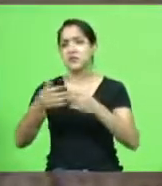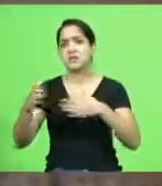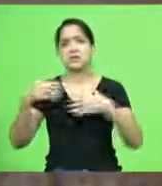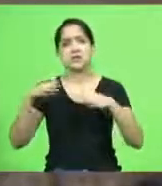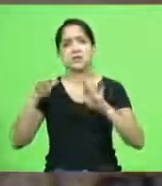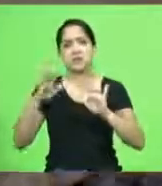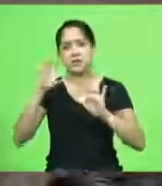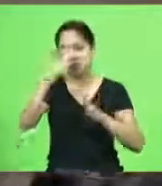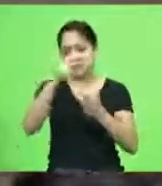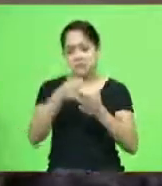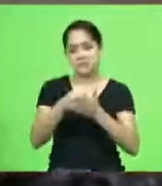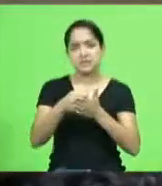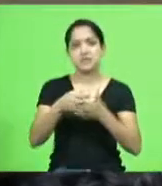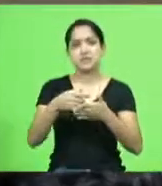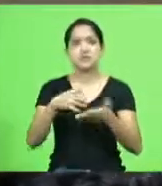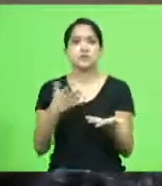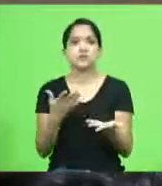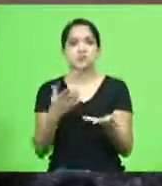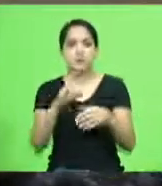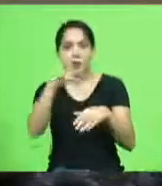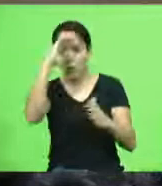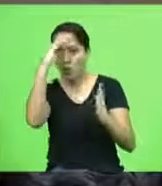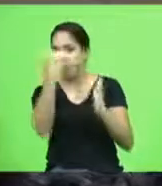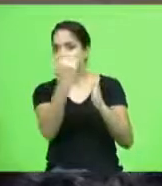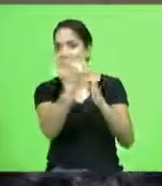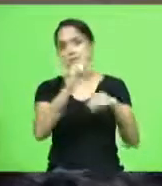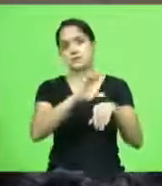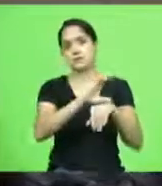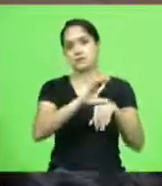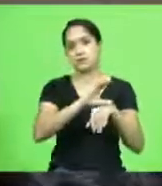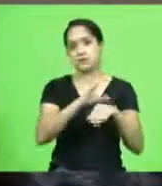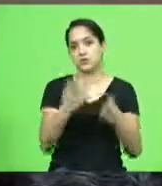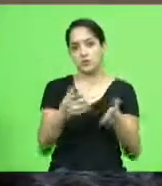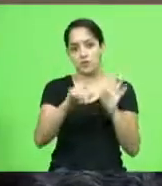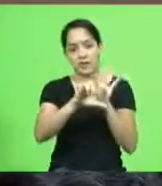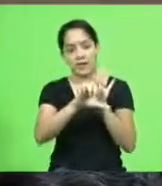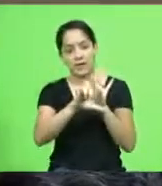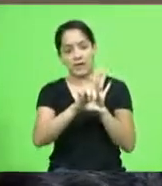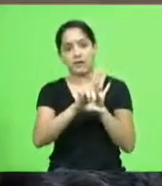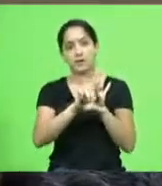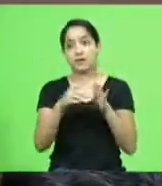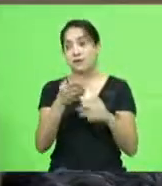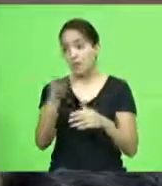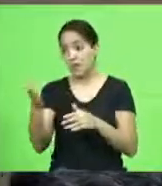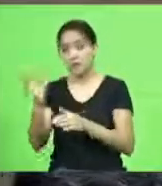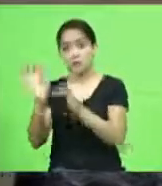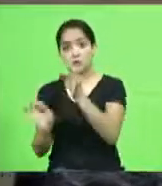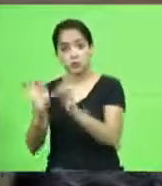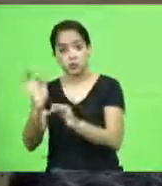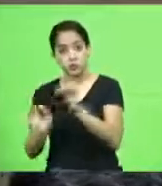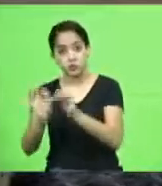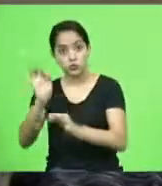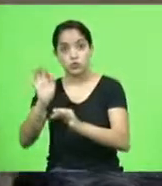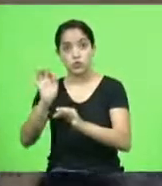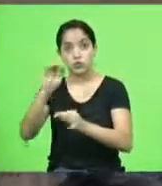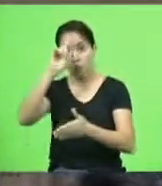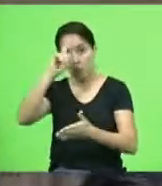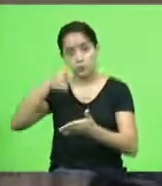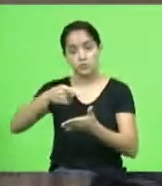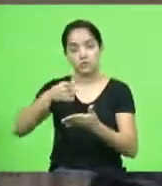decidem rasgam a constituição eles que julgam eles que condenam e fazem o que querem